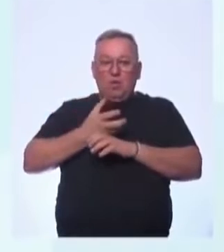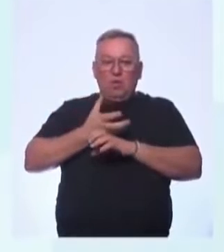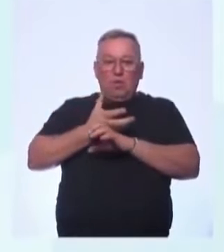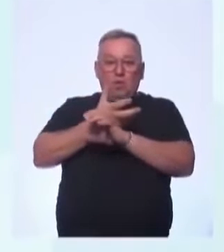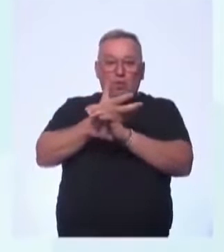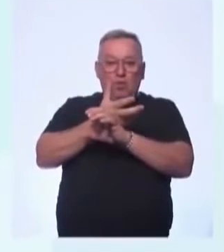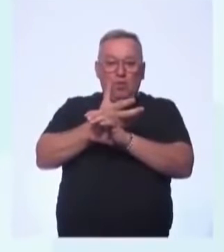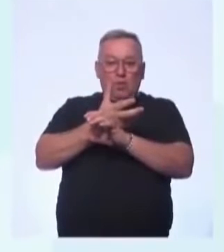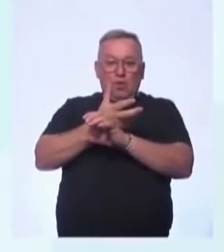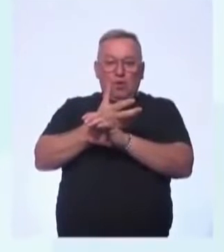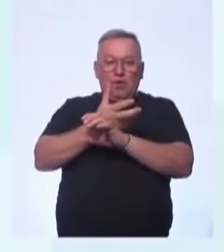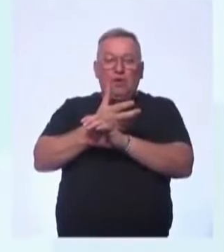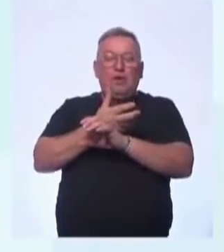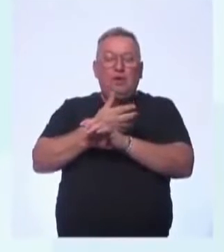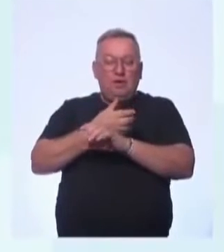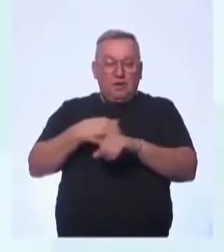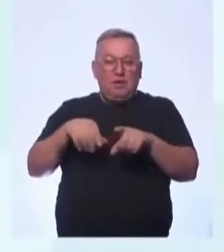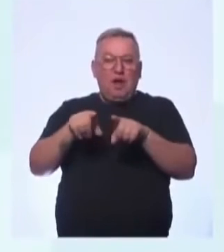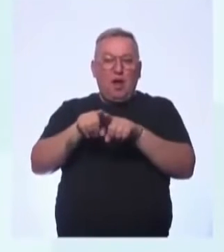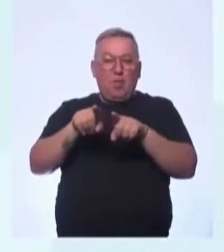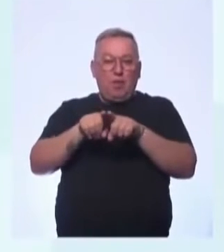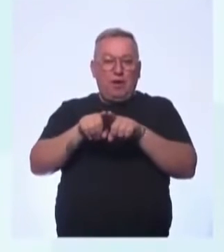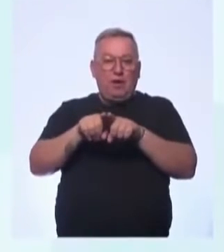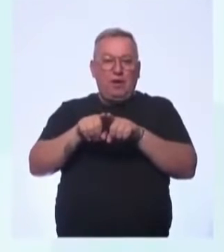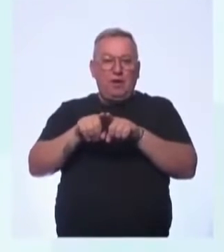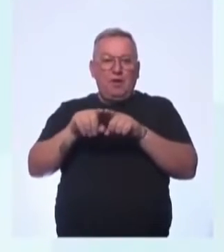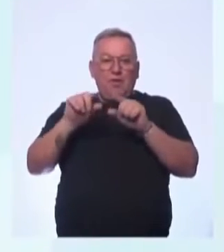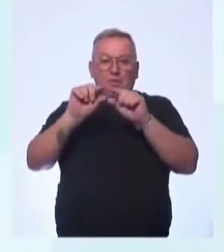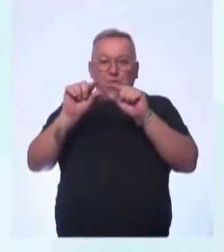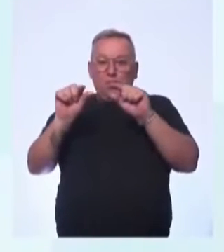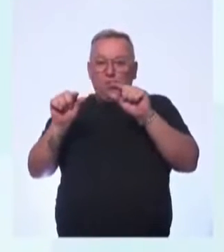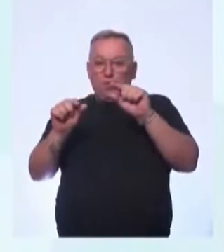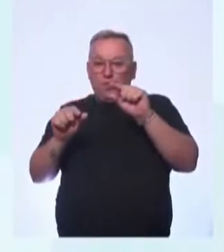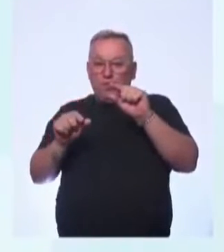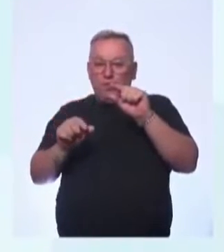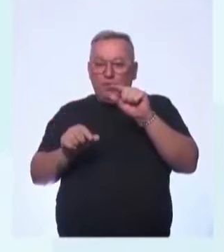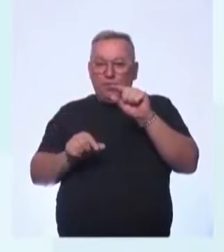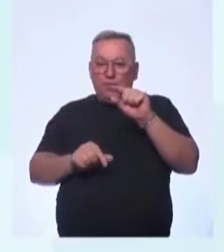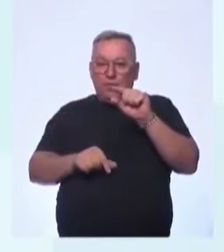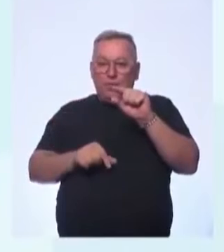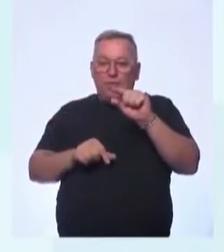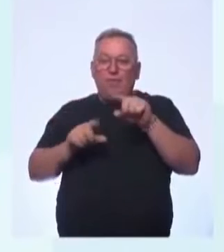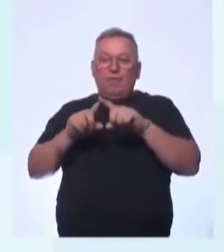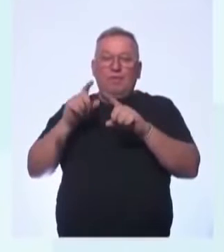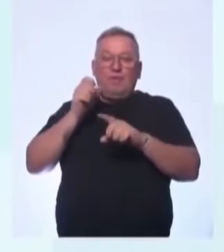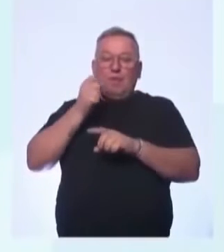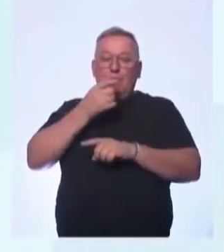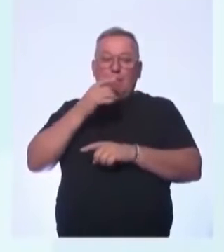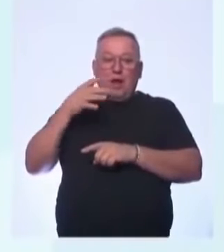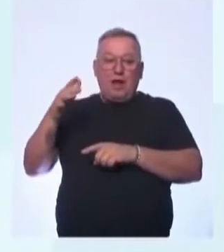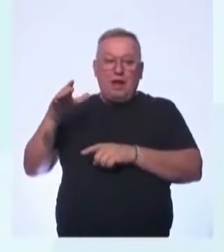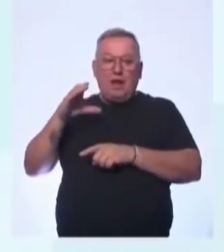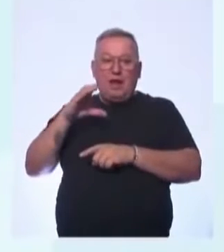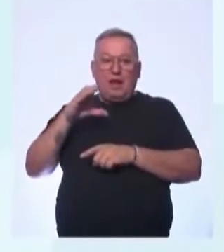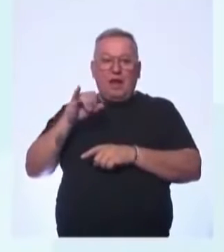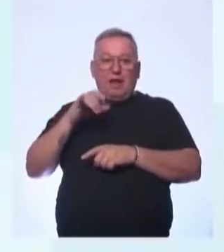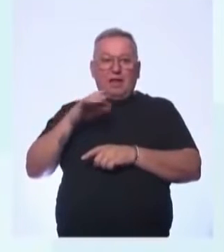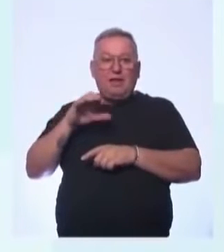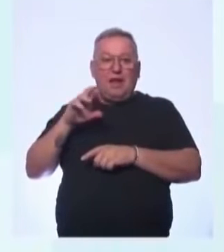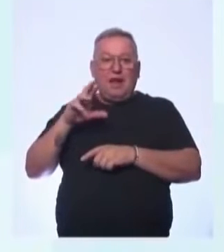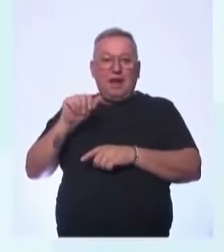vaqueiro. na parte litorânea, do sul e do sudeste, nós temos os caissaras.